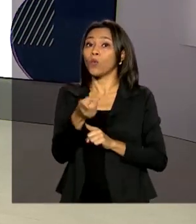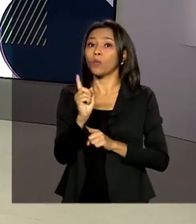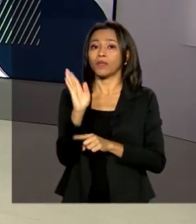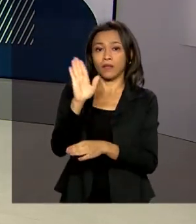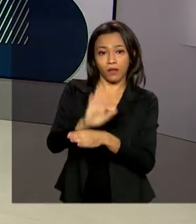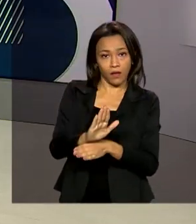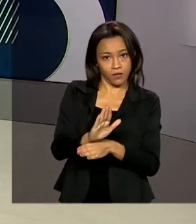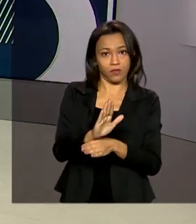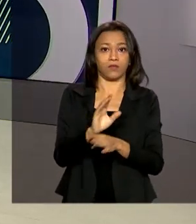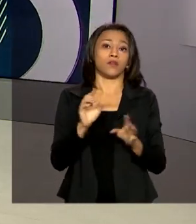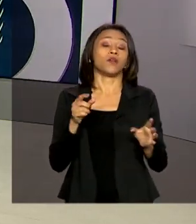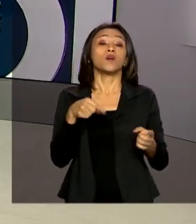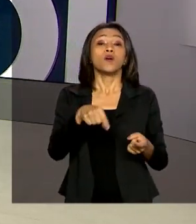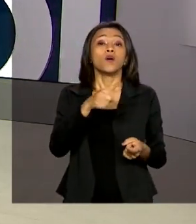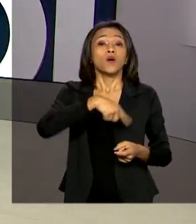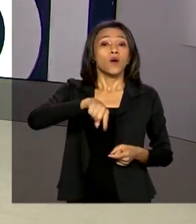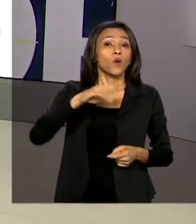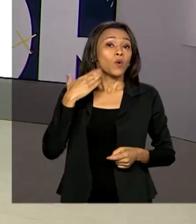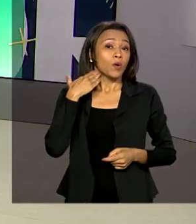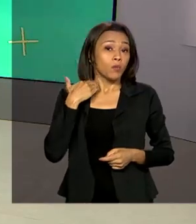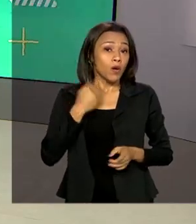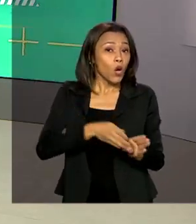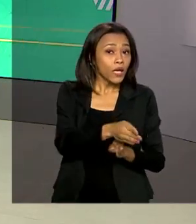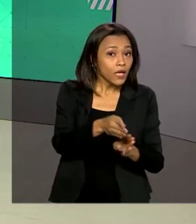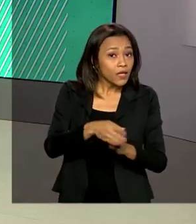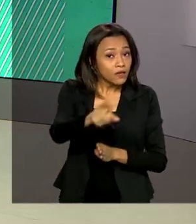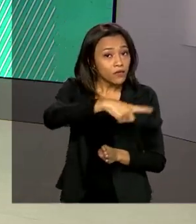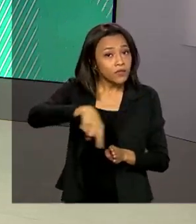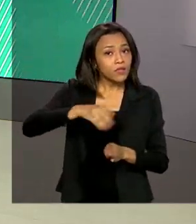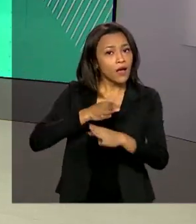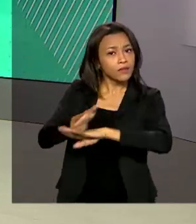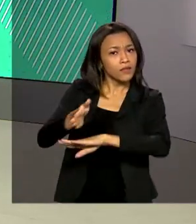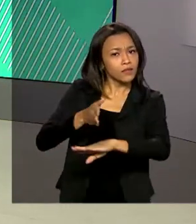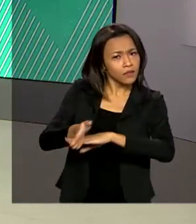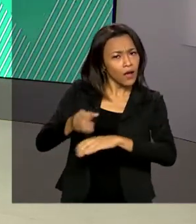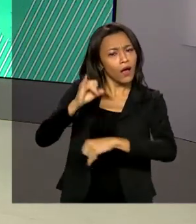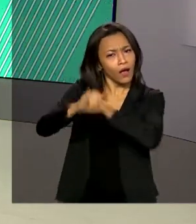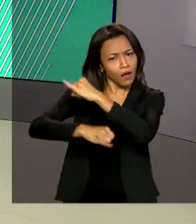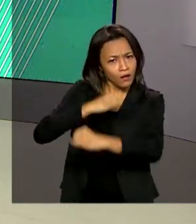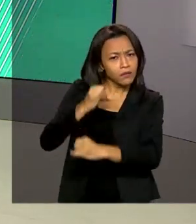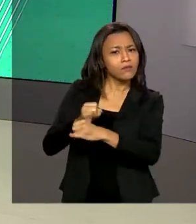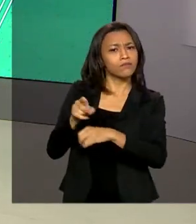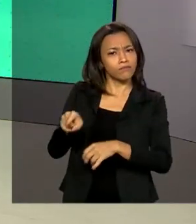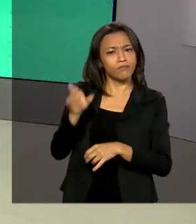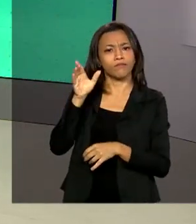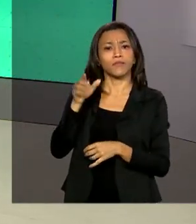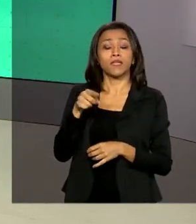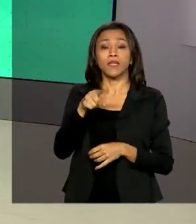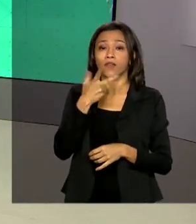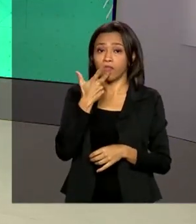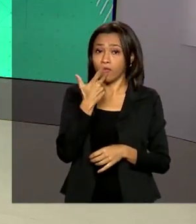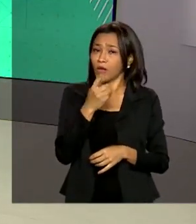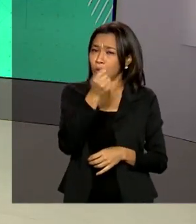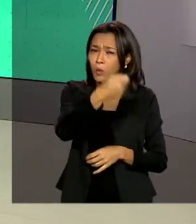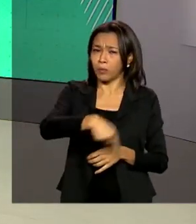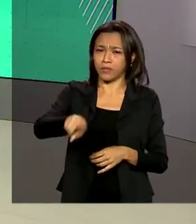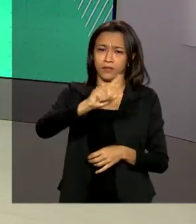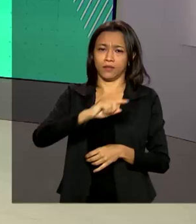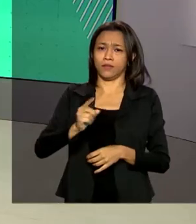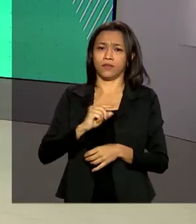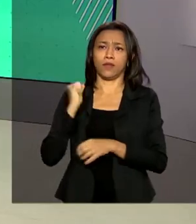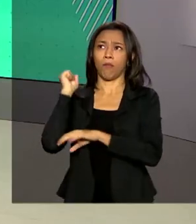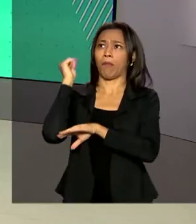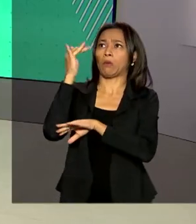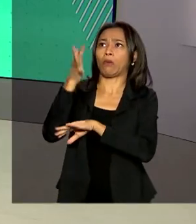essenciais. O banco orienta os clientes a acessarem os serviços por meio dos canais digitais. E reforça que não é preciso madrugar